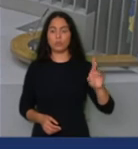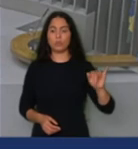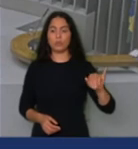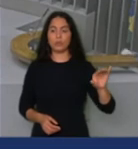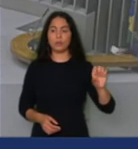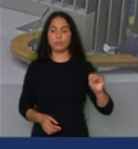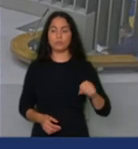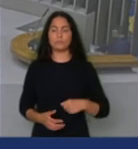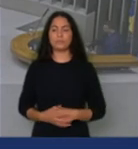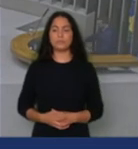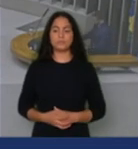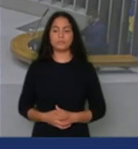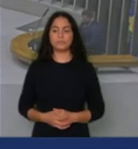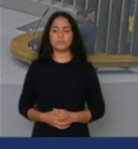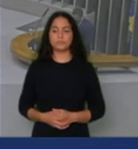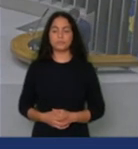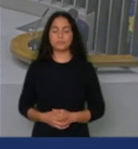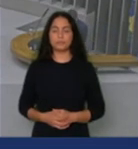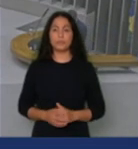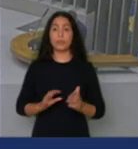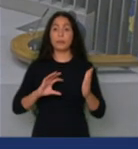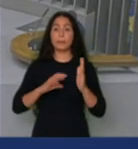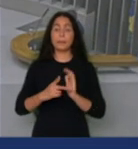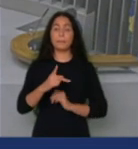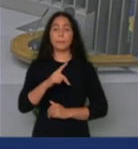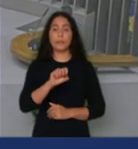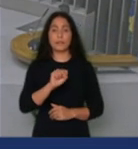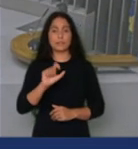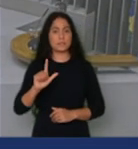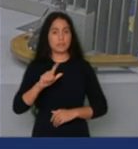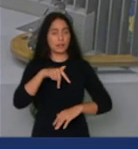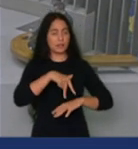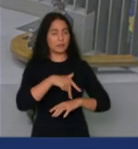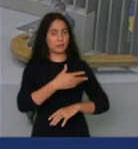Deputado Carlos Jordi, do PSL do Rio de Janeiro, na tribuna.